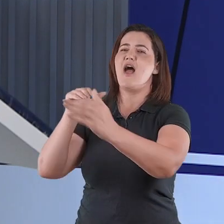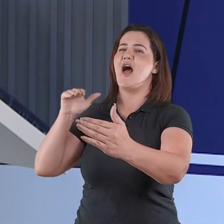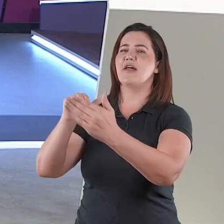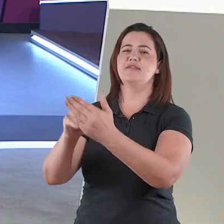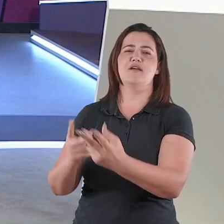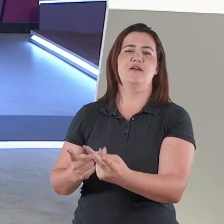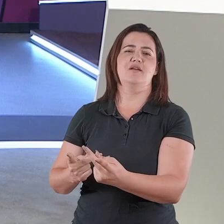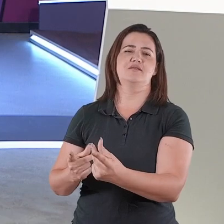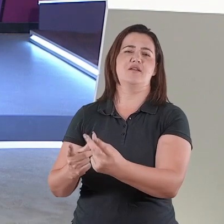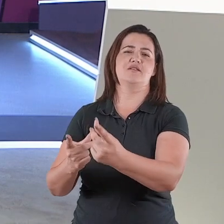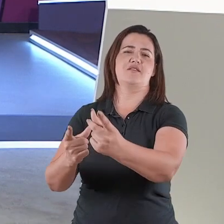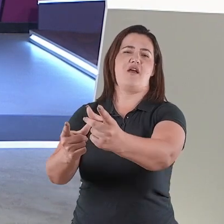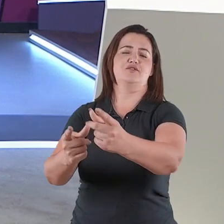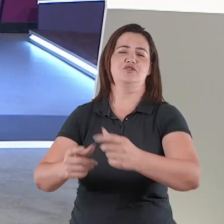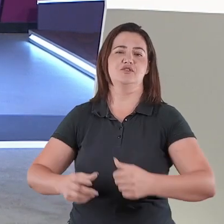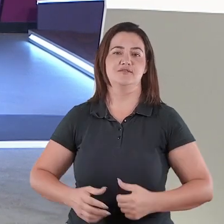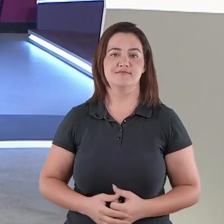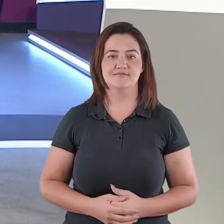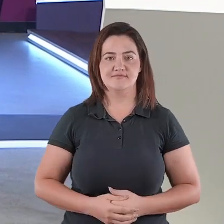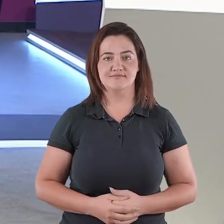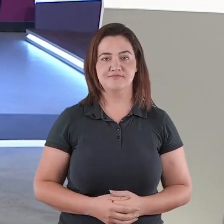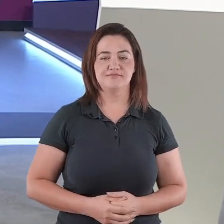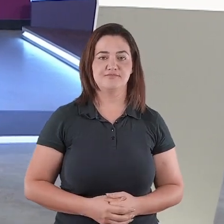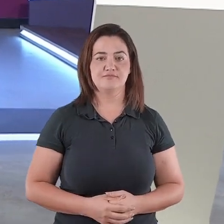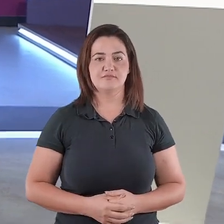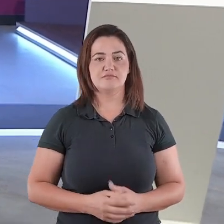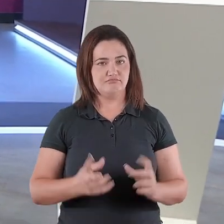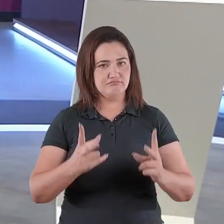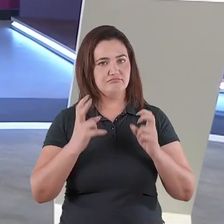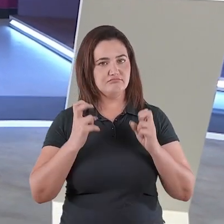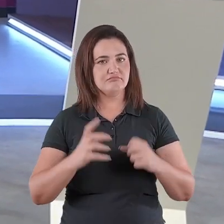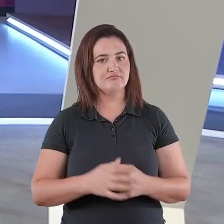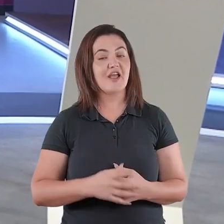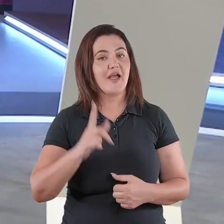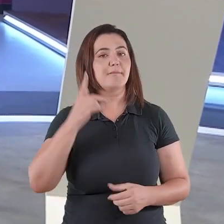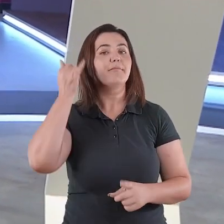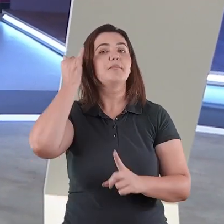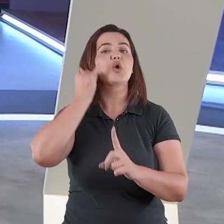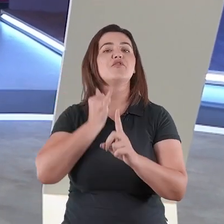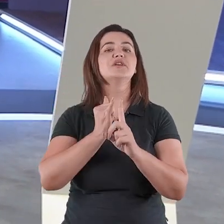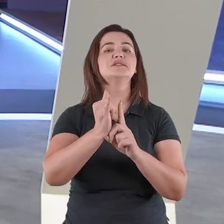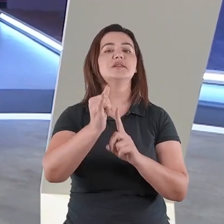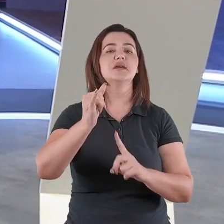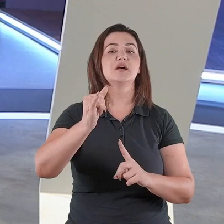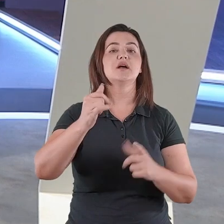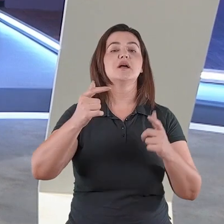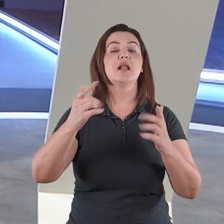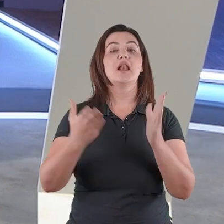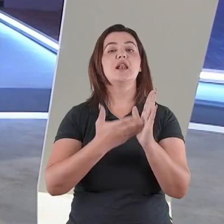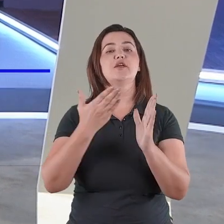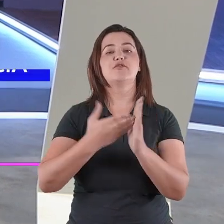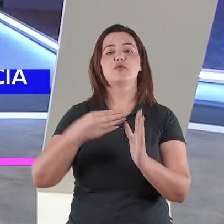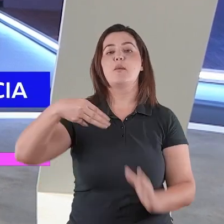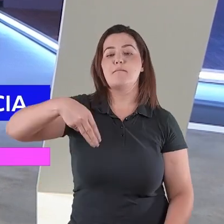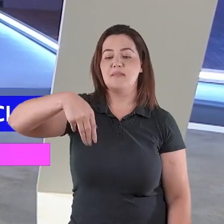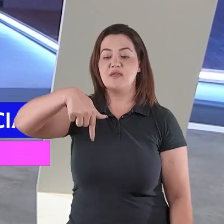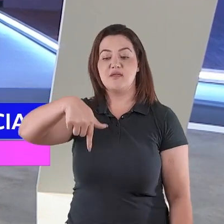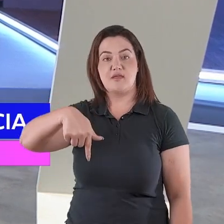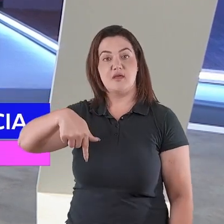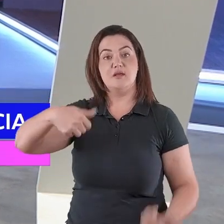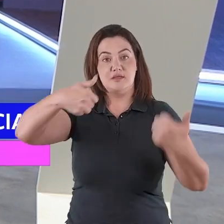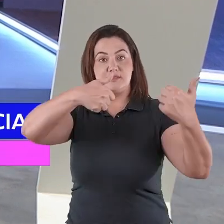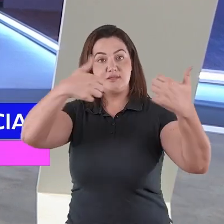O que a Bíblia está nos dizendo aqui, é sobre o nascimento do salvador, e a evidência